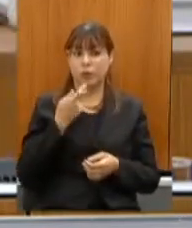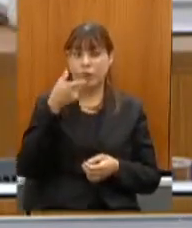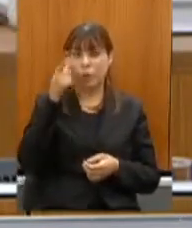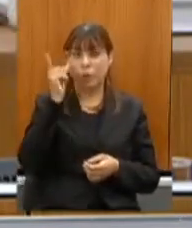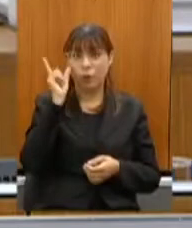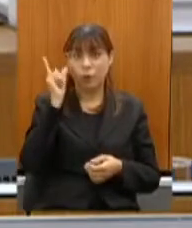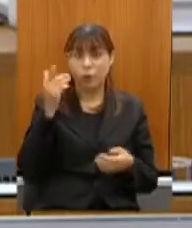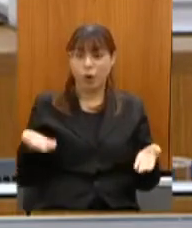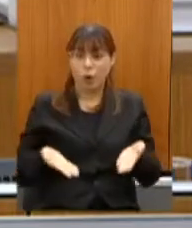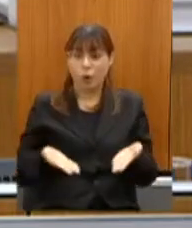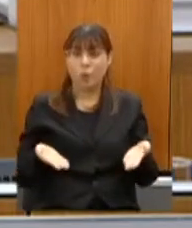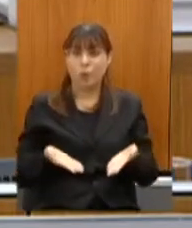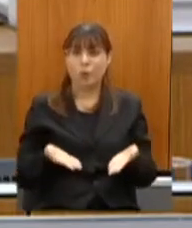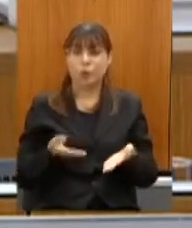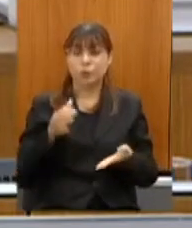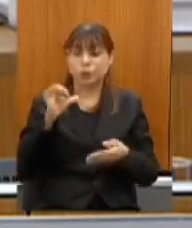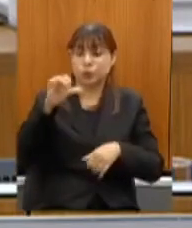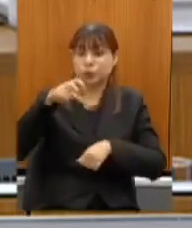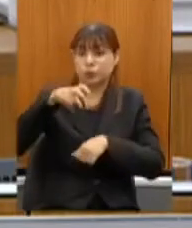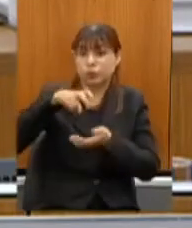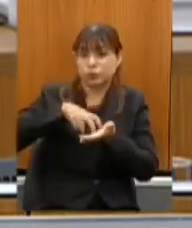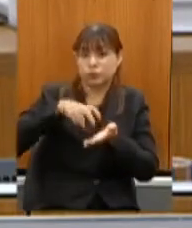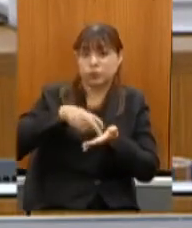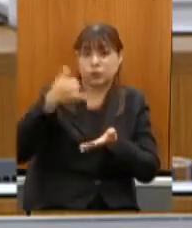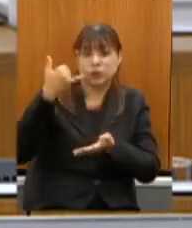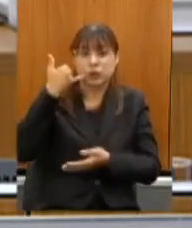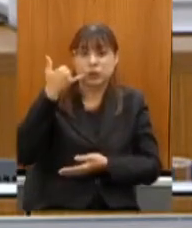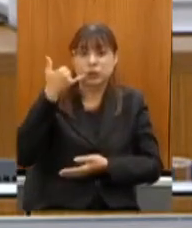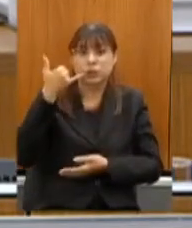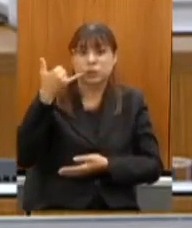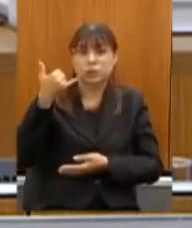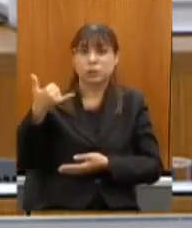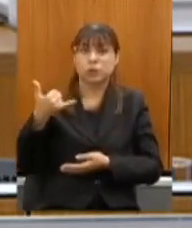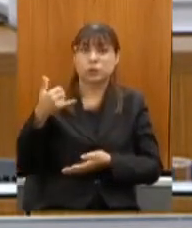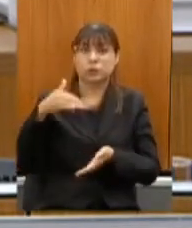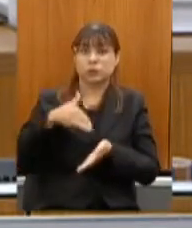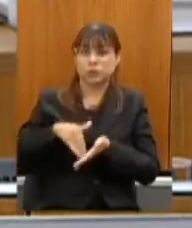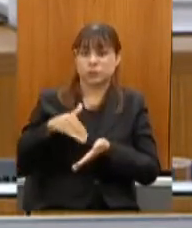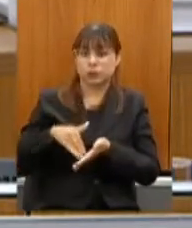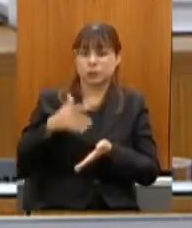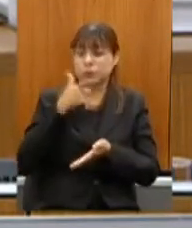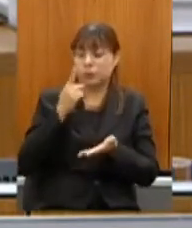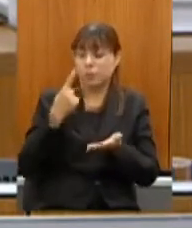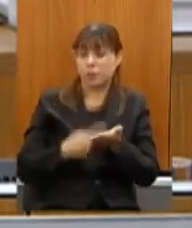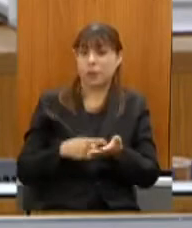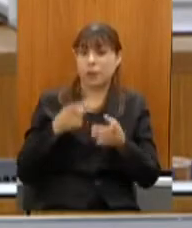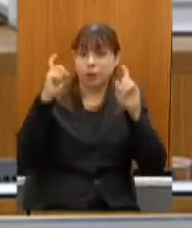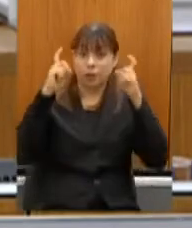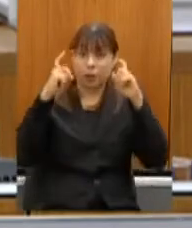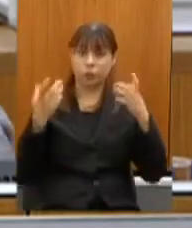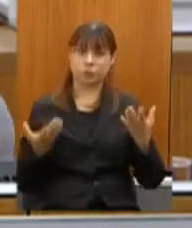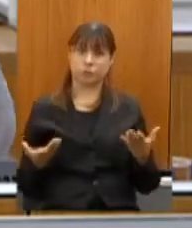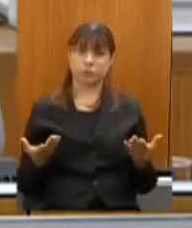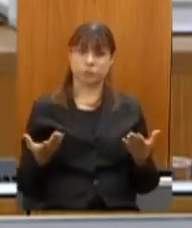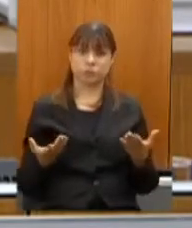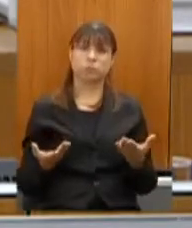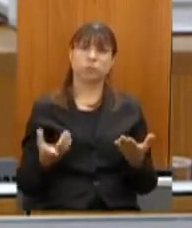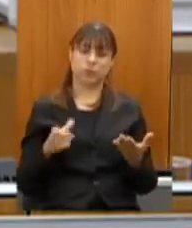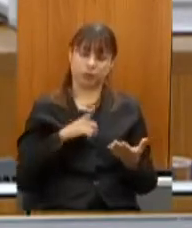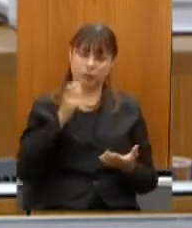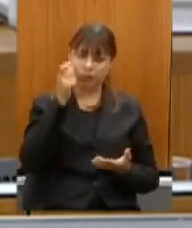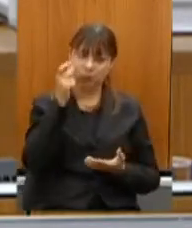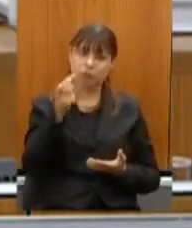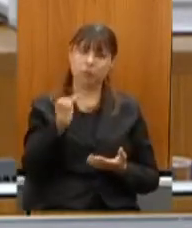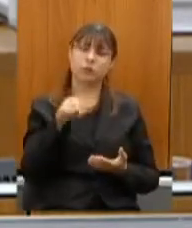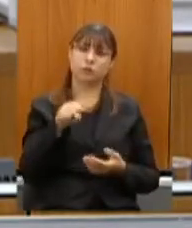e hoje nove horas da manhã eles estão ligando para a secretaria para marcar a reunião então assim há um interesse